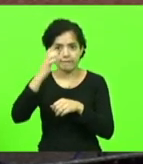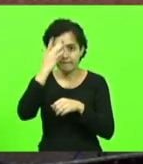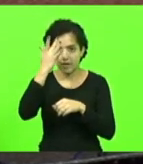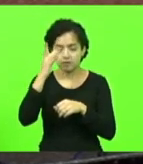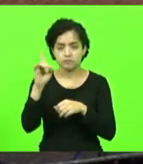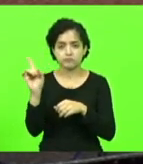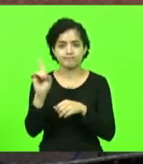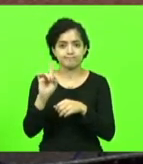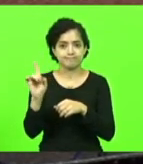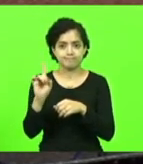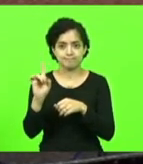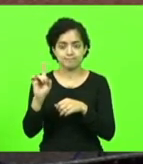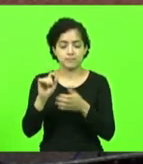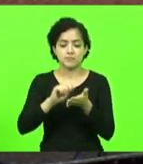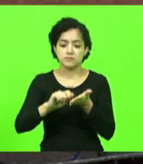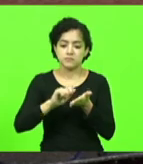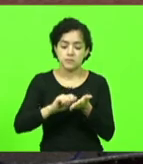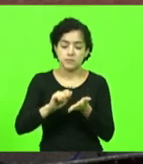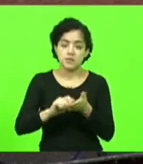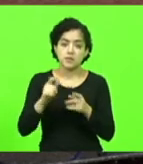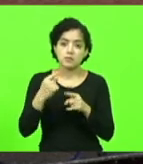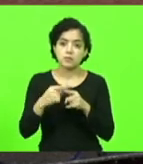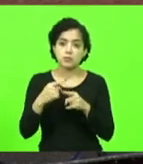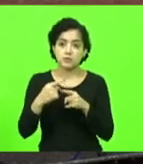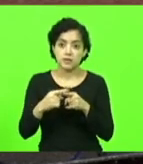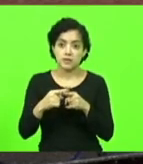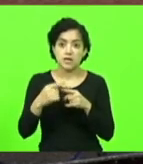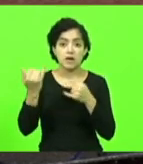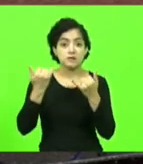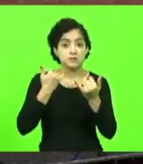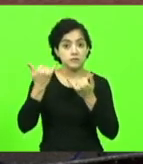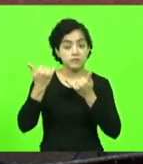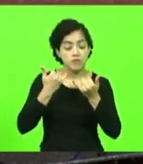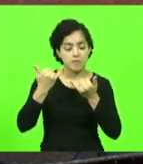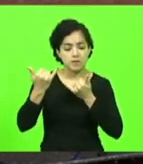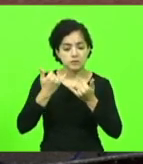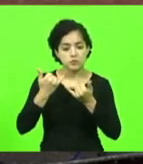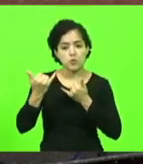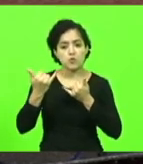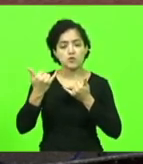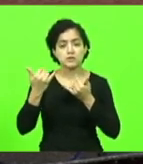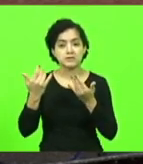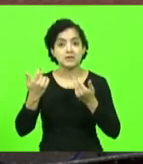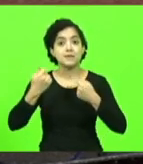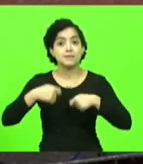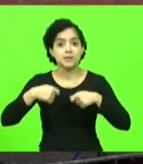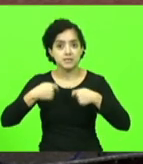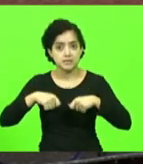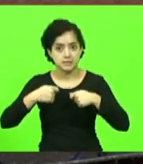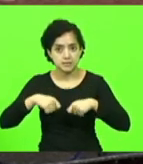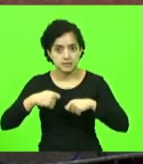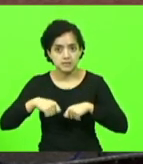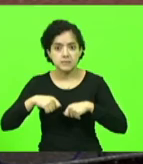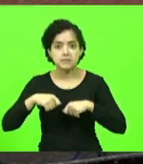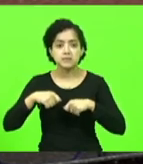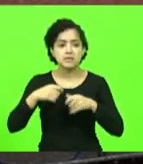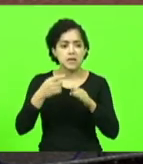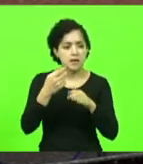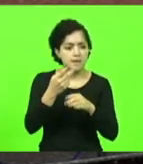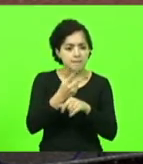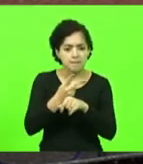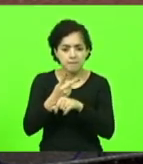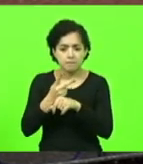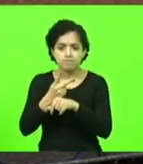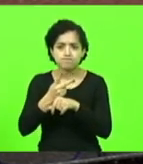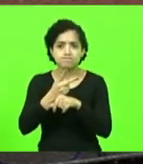para escrever, até porque as informações, elas precisam ser resgatadas e muitas vezes